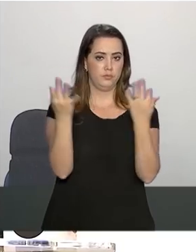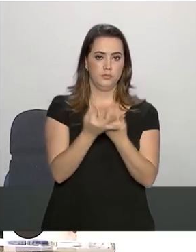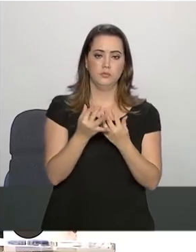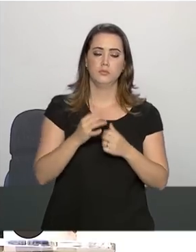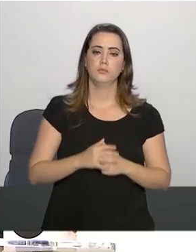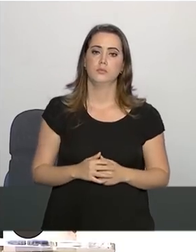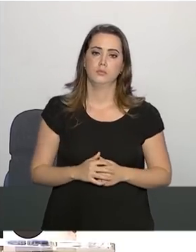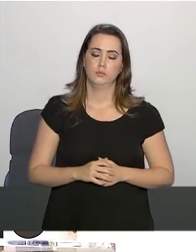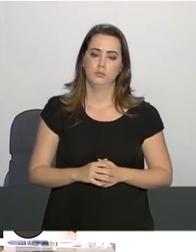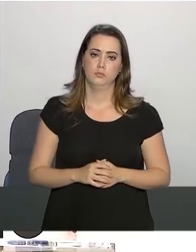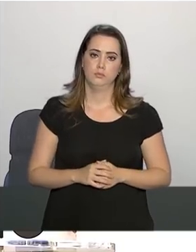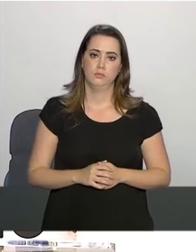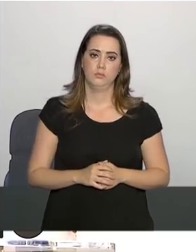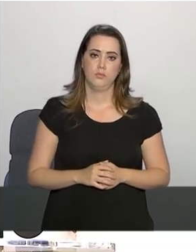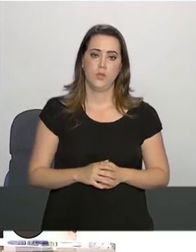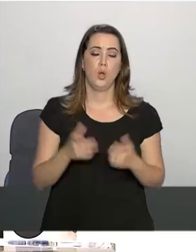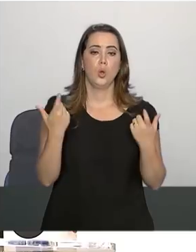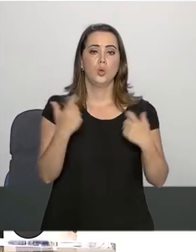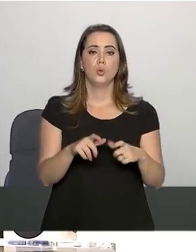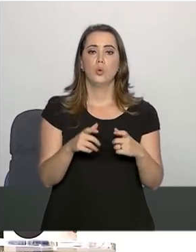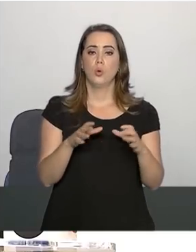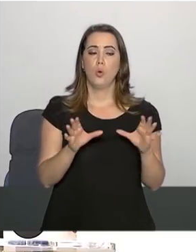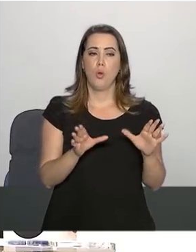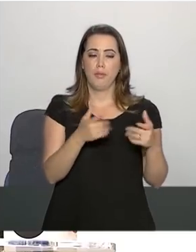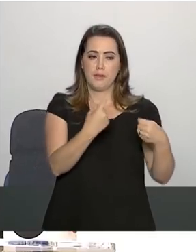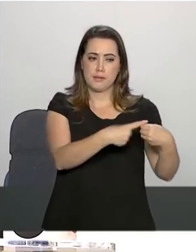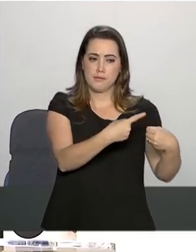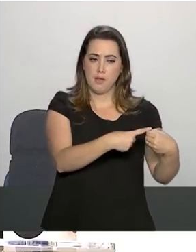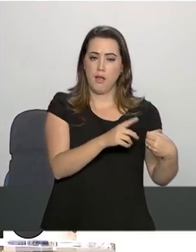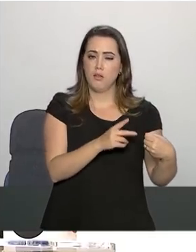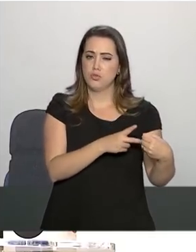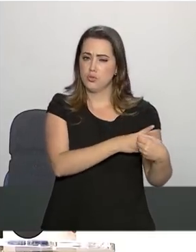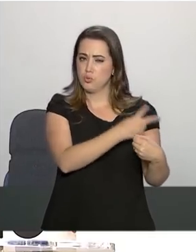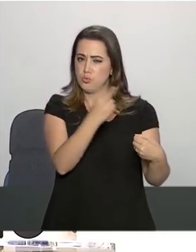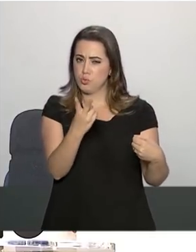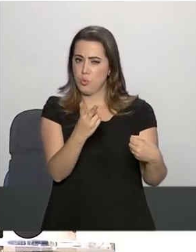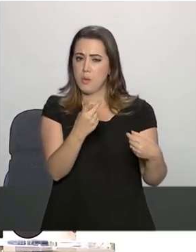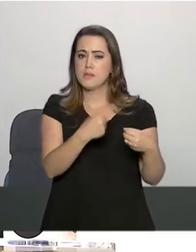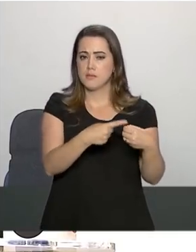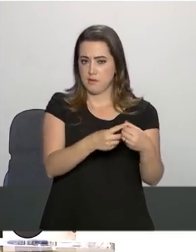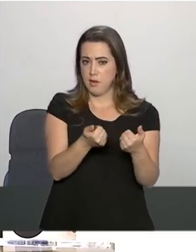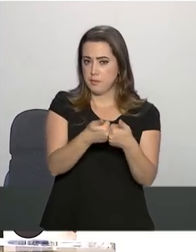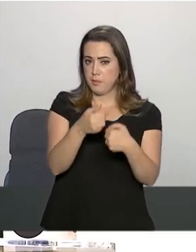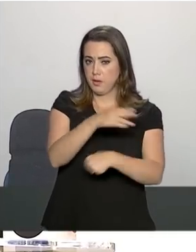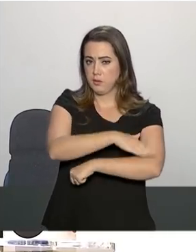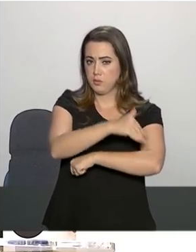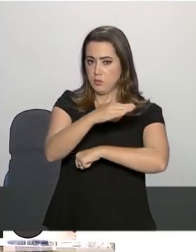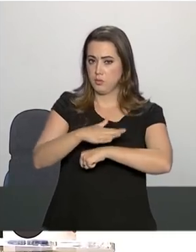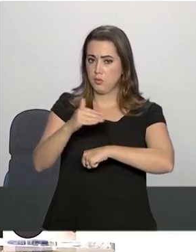de Córrego do Feijão e de Casa Branca, está funcionando com médicos,